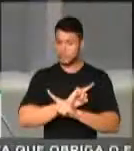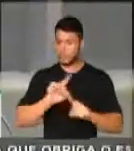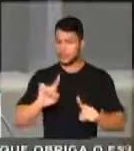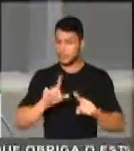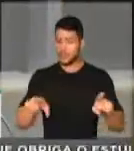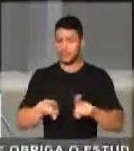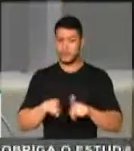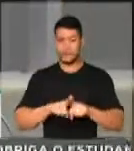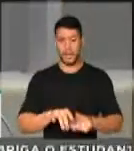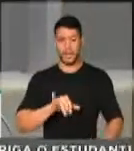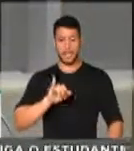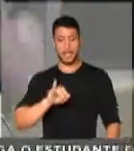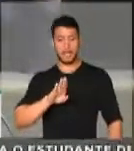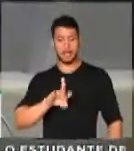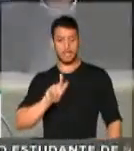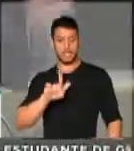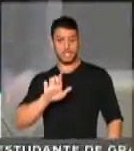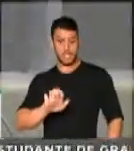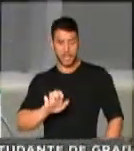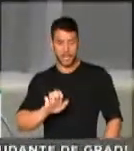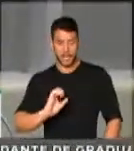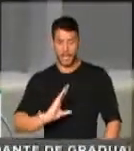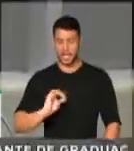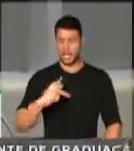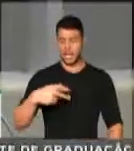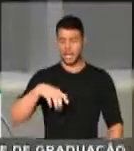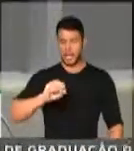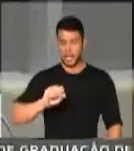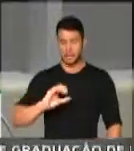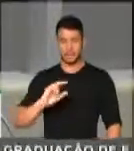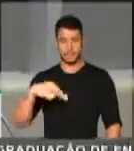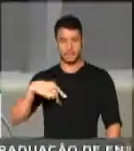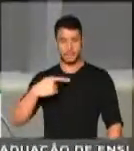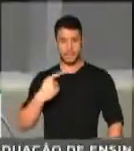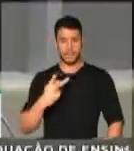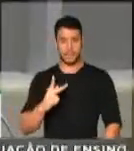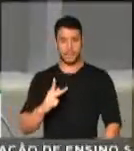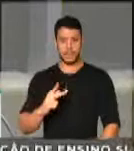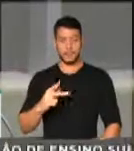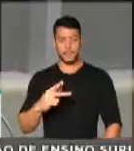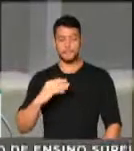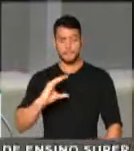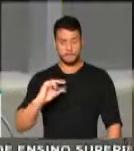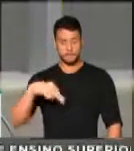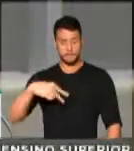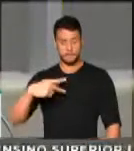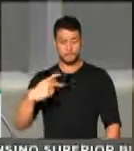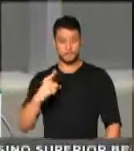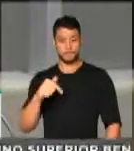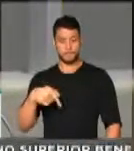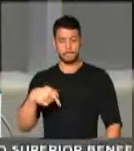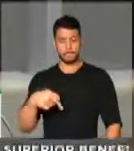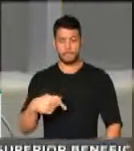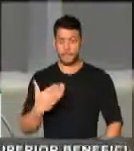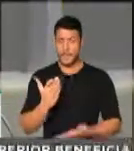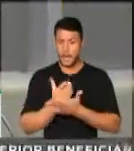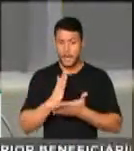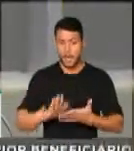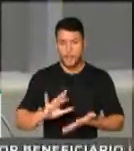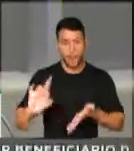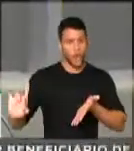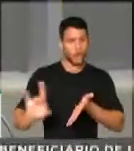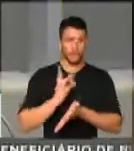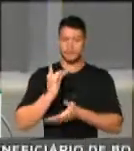IBGE, os pesquisadores, a CAPES, o CNPq. Chega de tanto ódio. Chega de